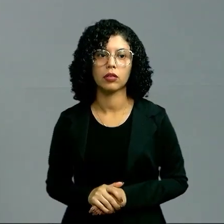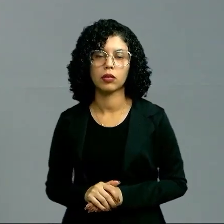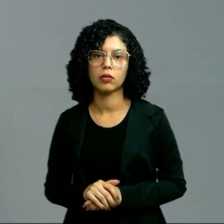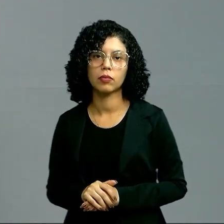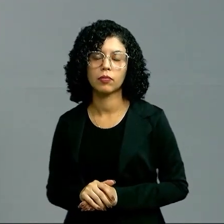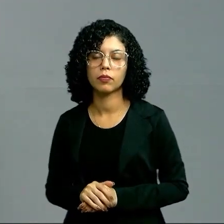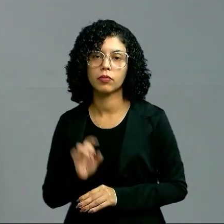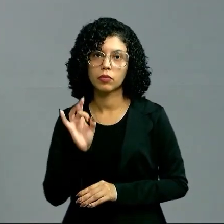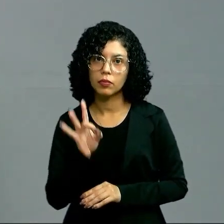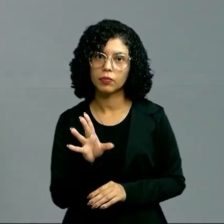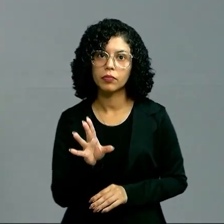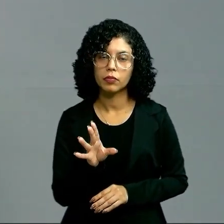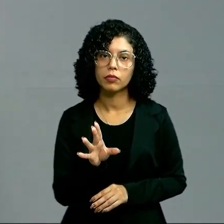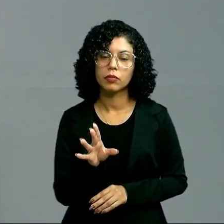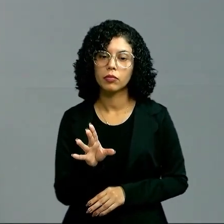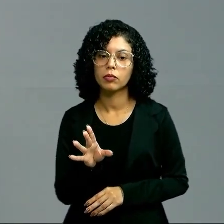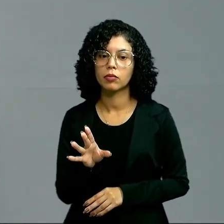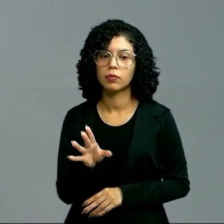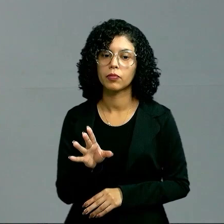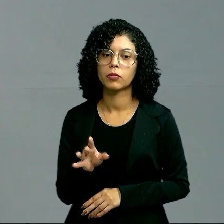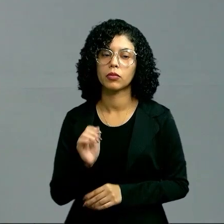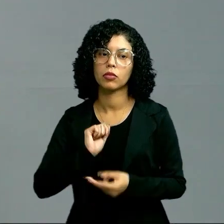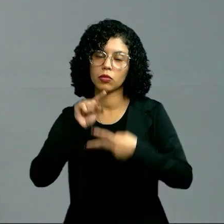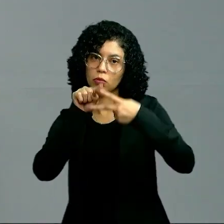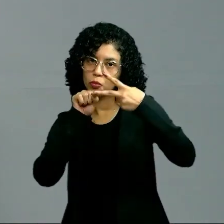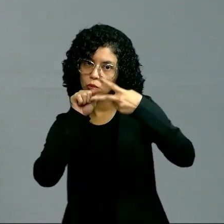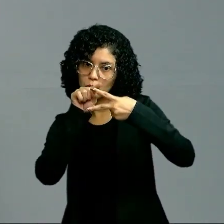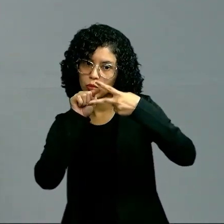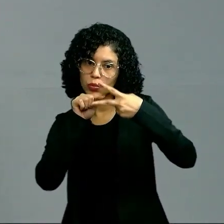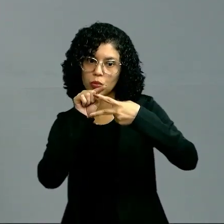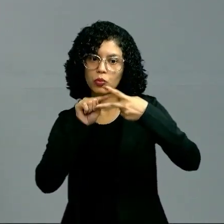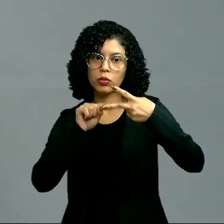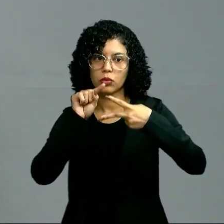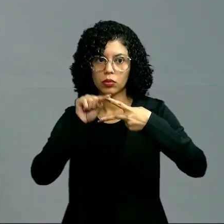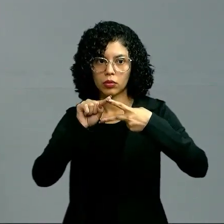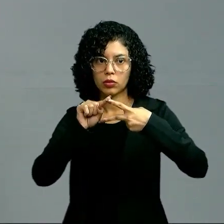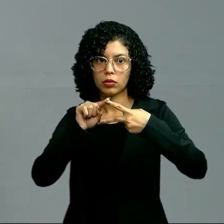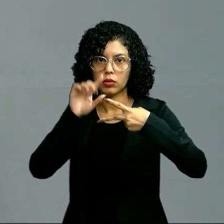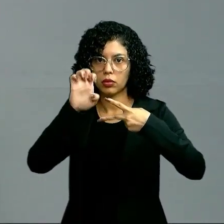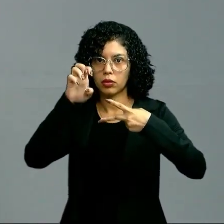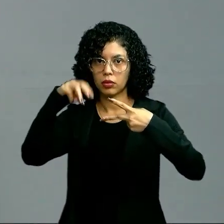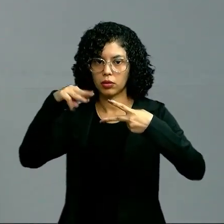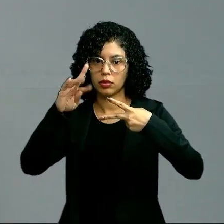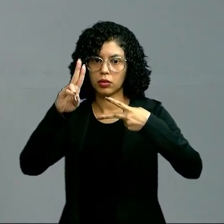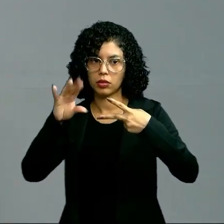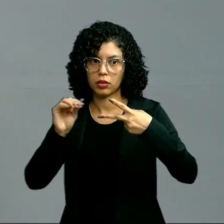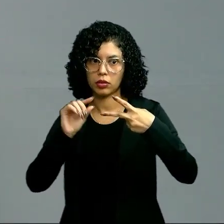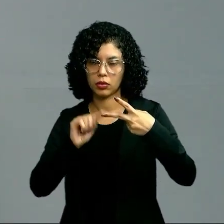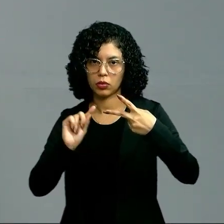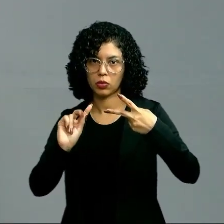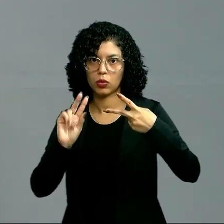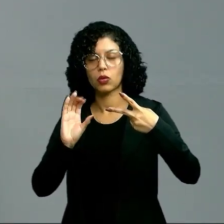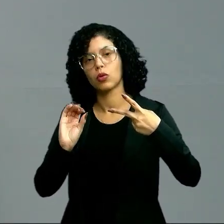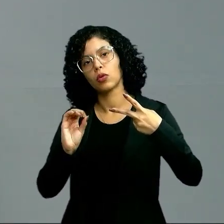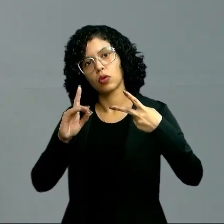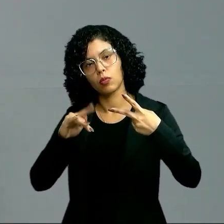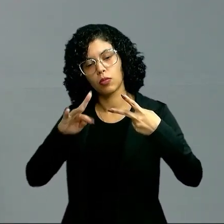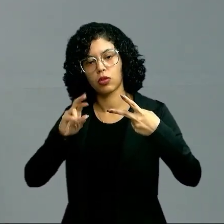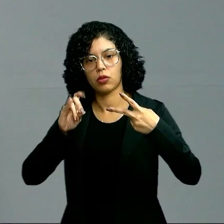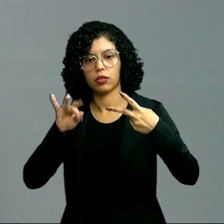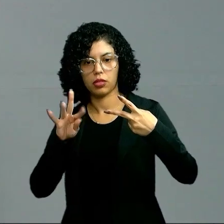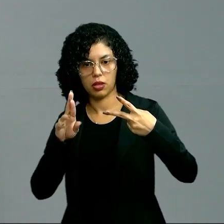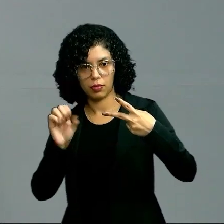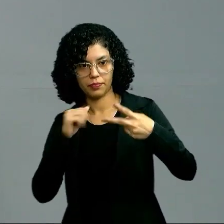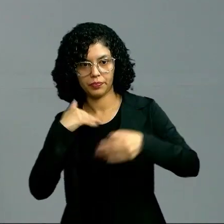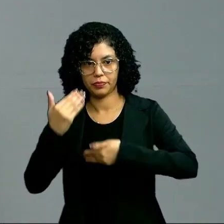metamorfose. Só que esses metábulos, ele pode ser de dois jeitos. Metábulos ou molotábulos, tá? Que